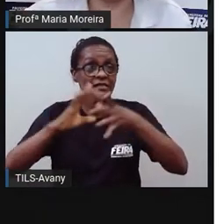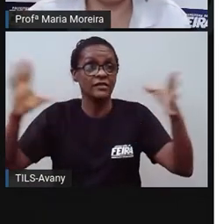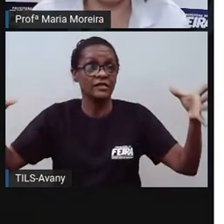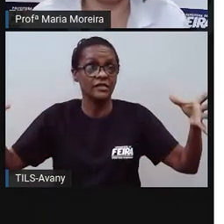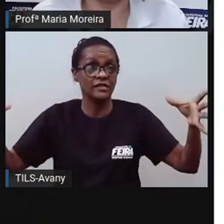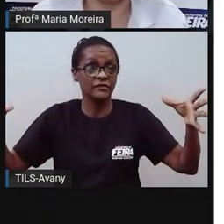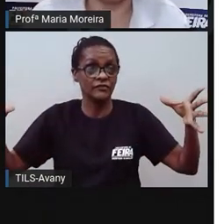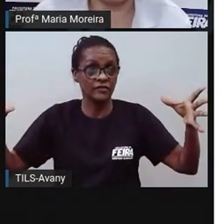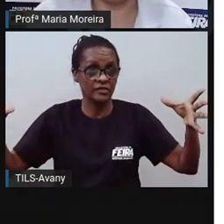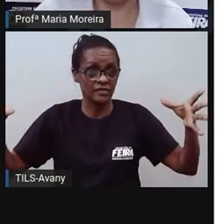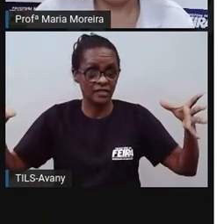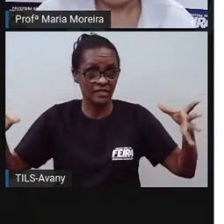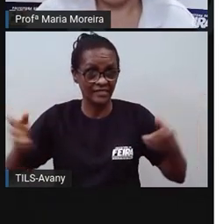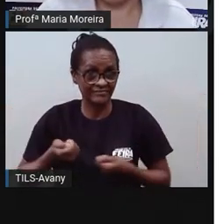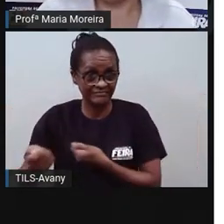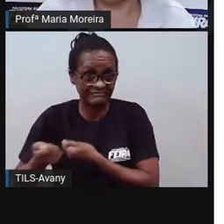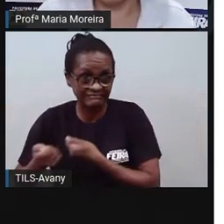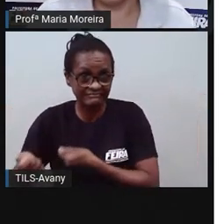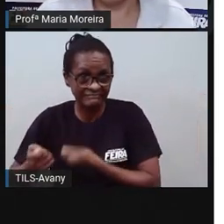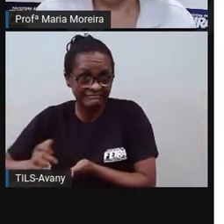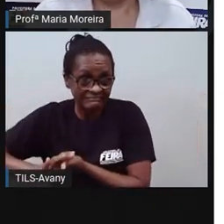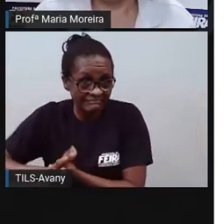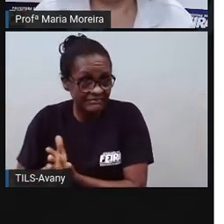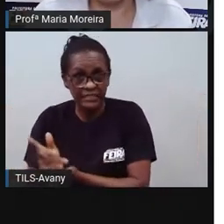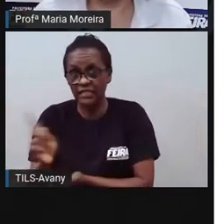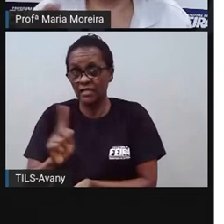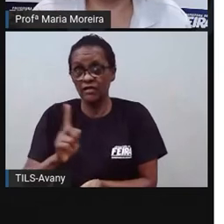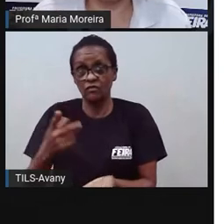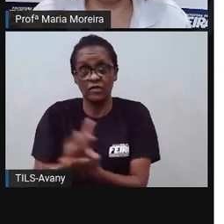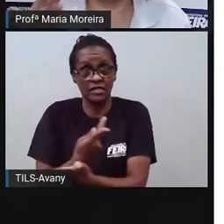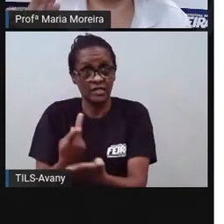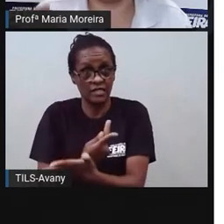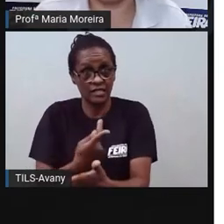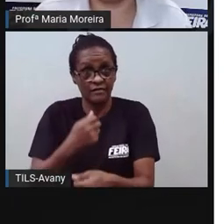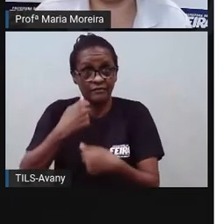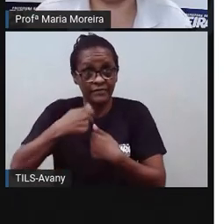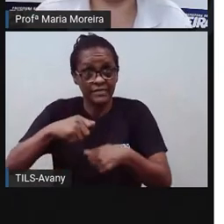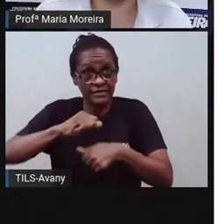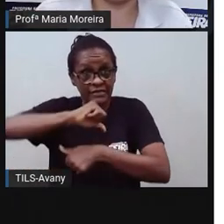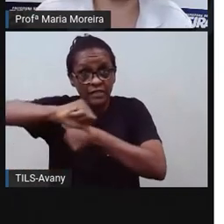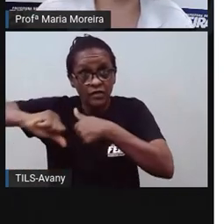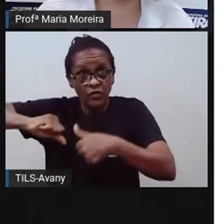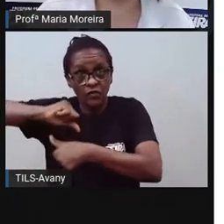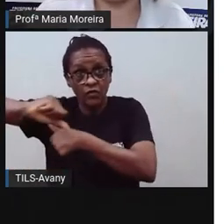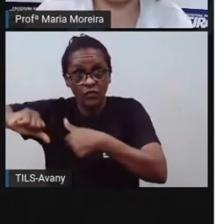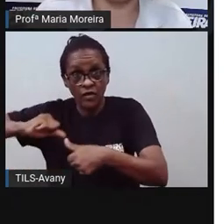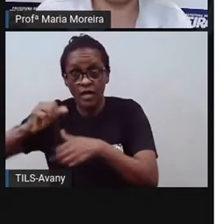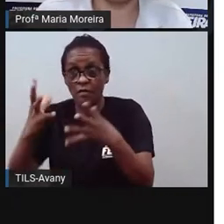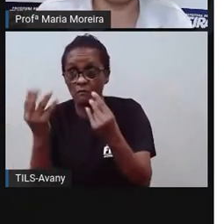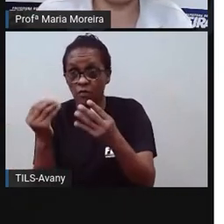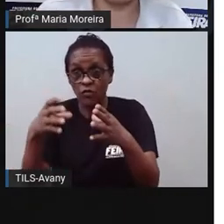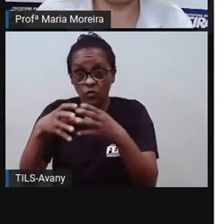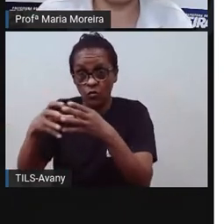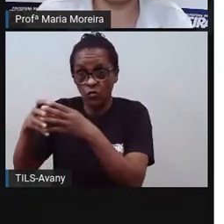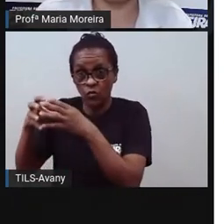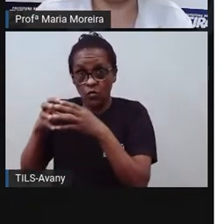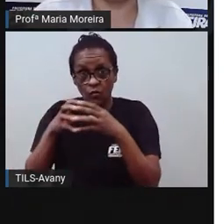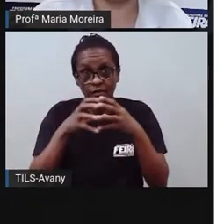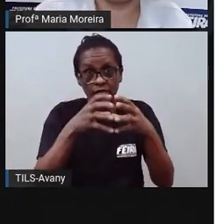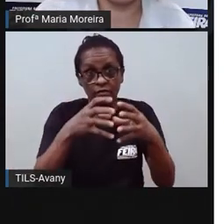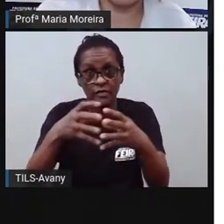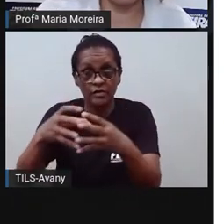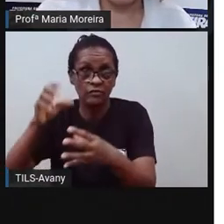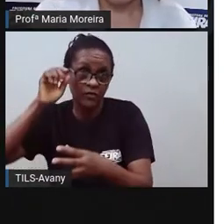aderir ao catolicismo, levou, né? Diversos grupos de africanos a misturarem as religiões do